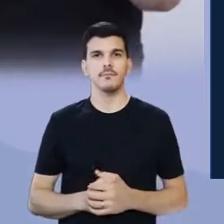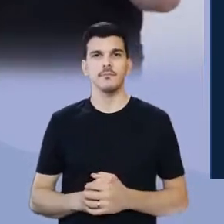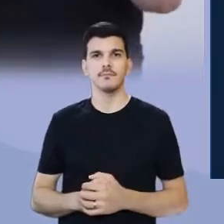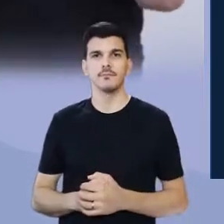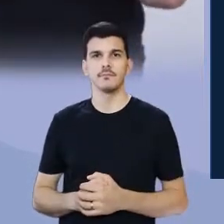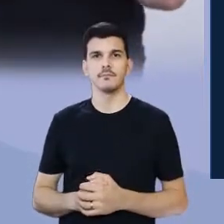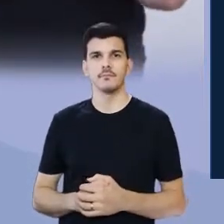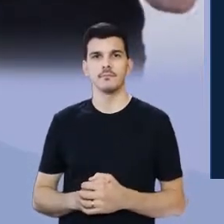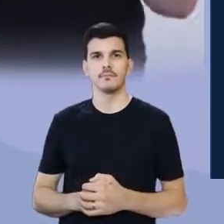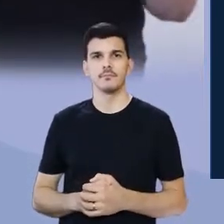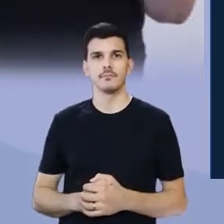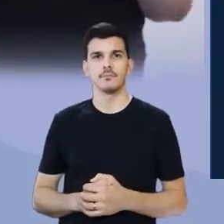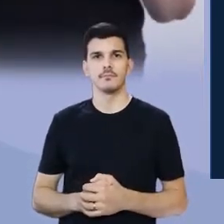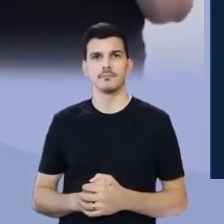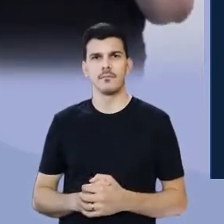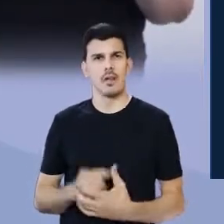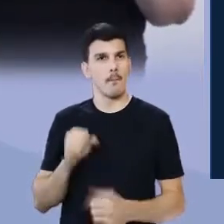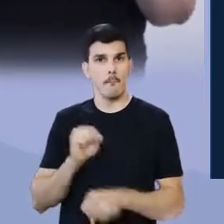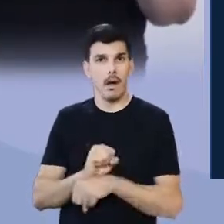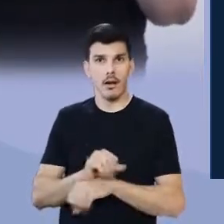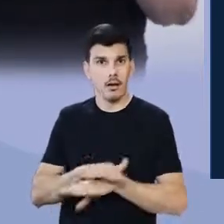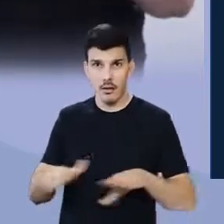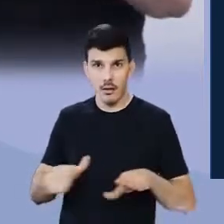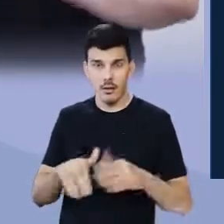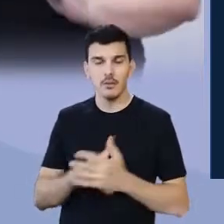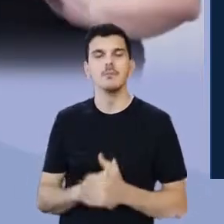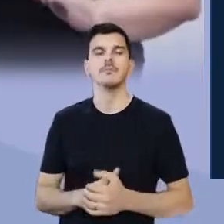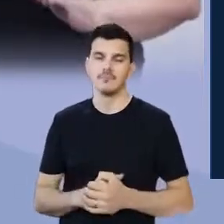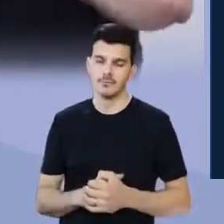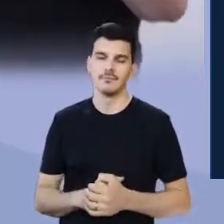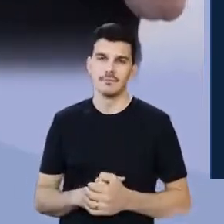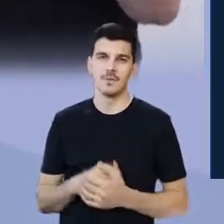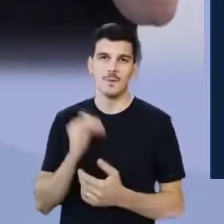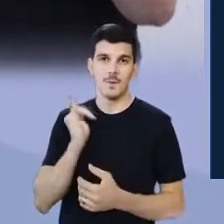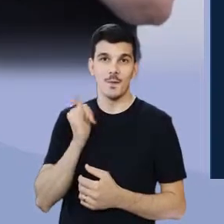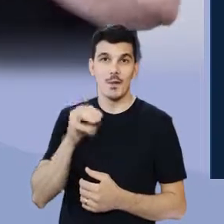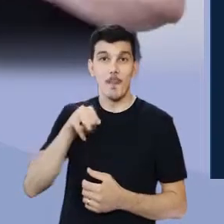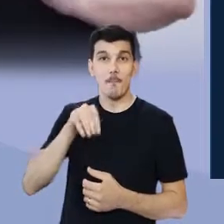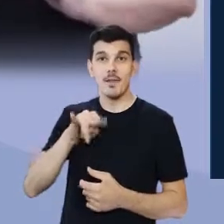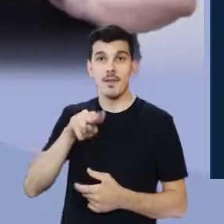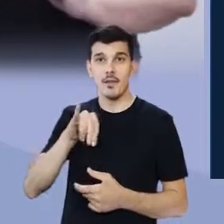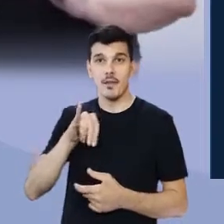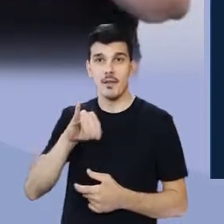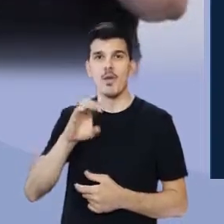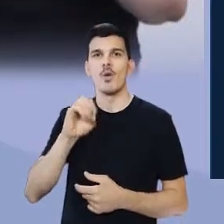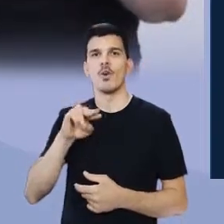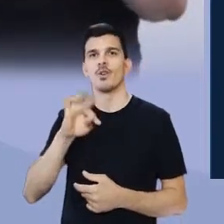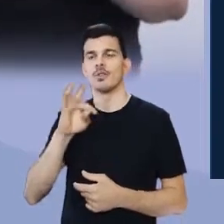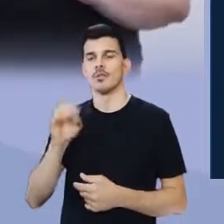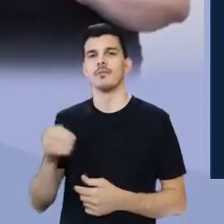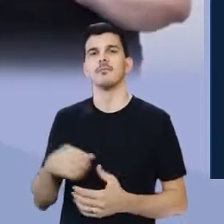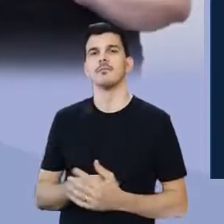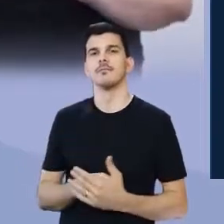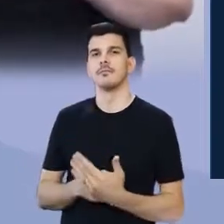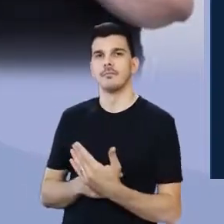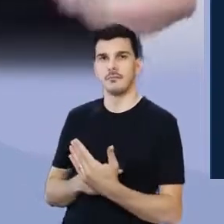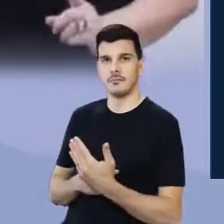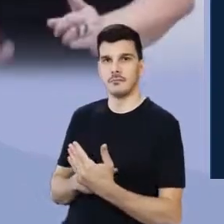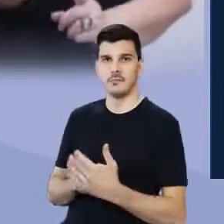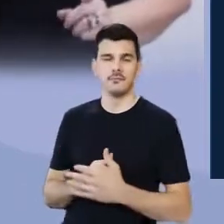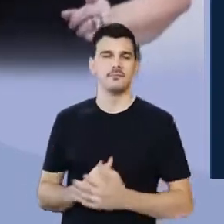Você pare. Isso é um conto? Um conto. Um mini-conto. A velha insônia